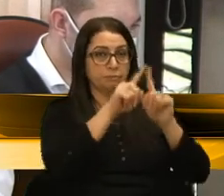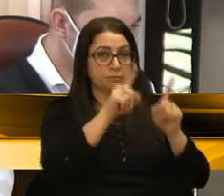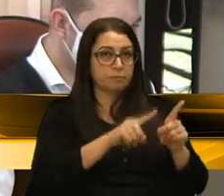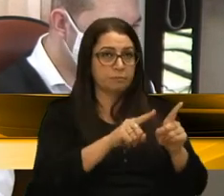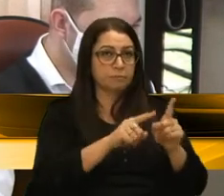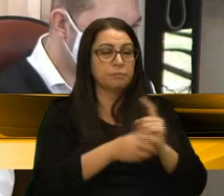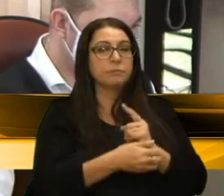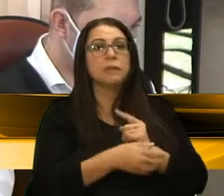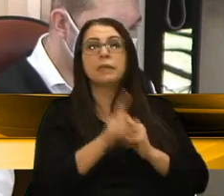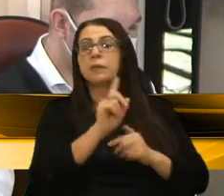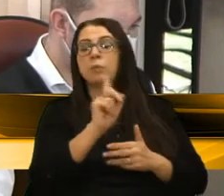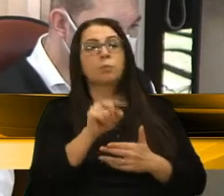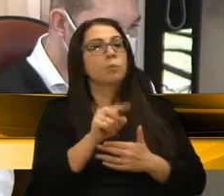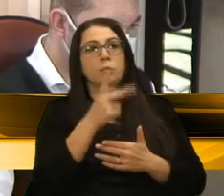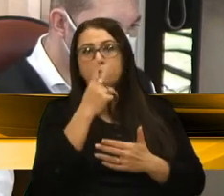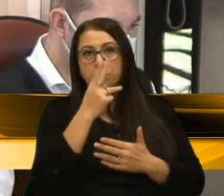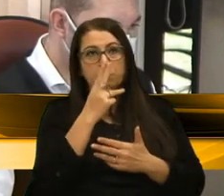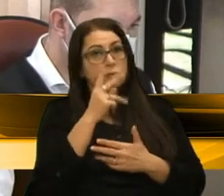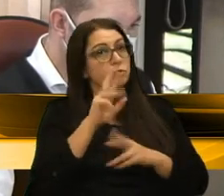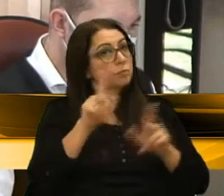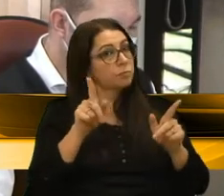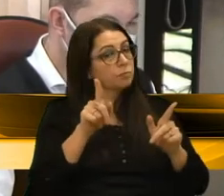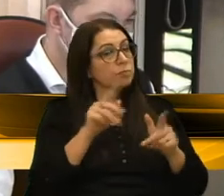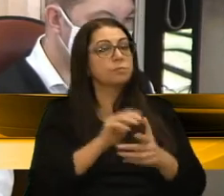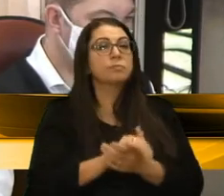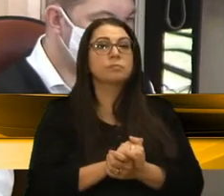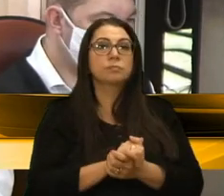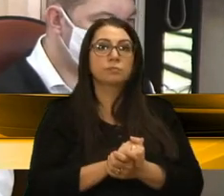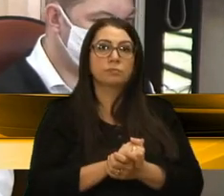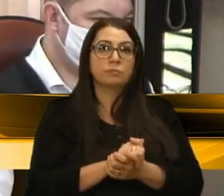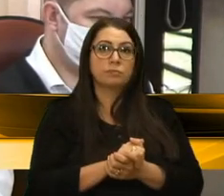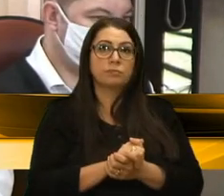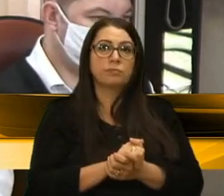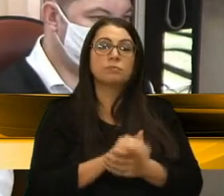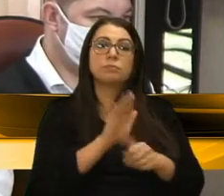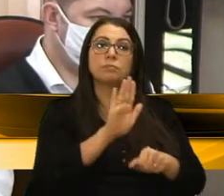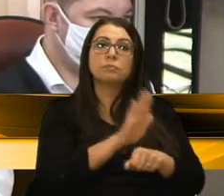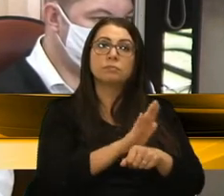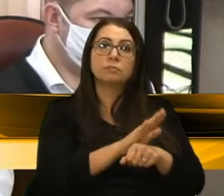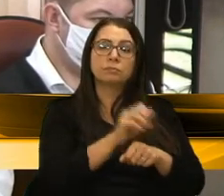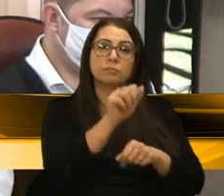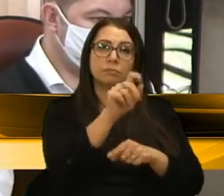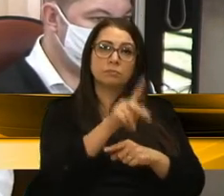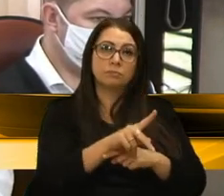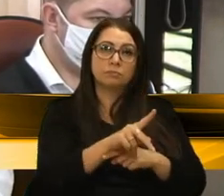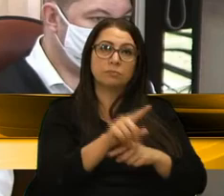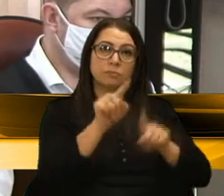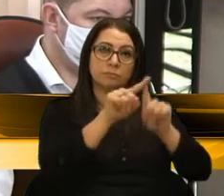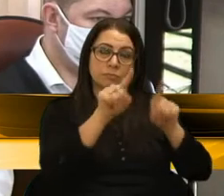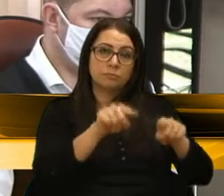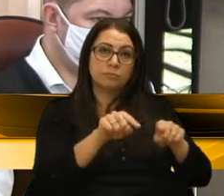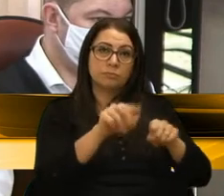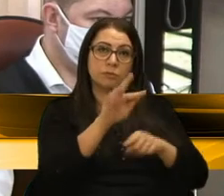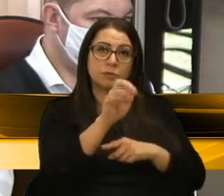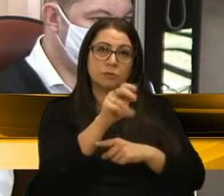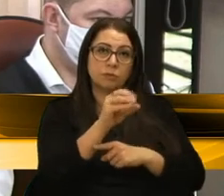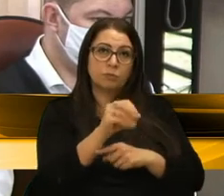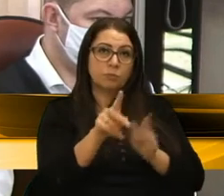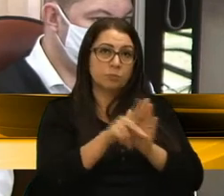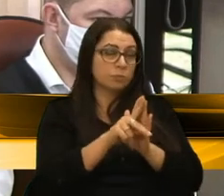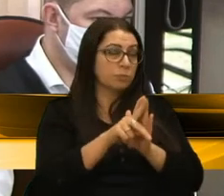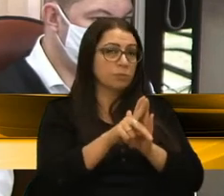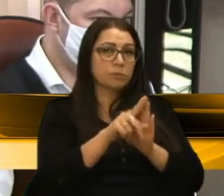não é a mesma coisa, são coisas distintas. A contribuição da aposentadoria dos servidores tem fundo próprio, não